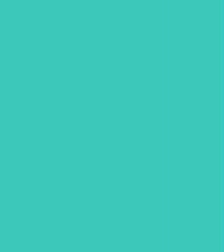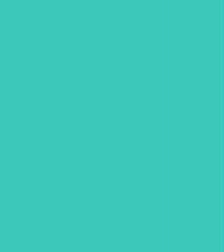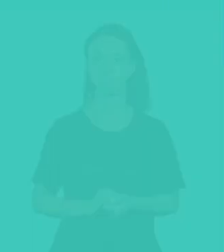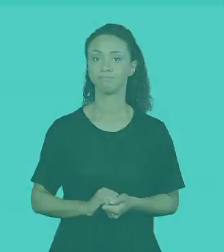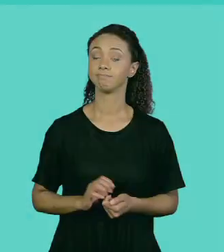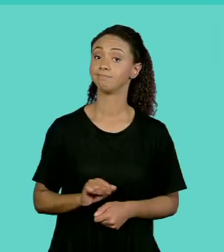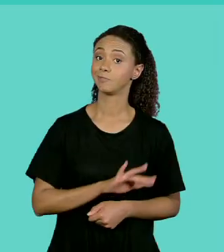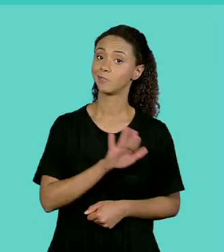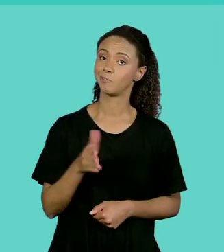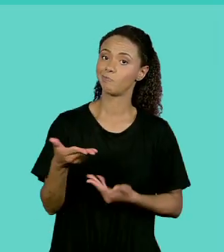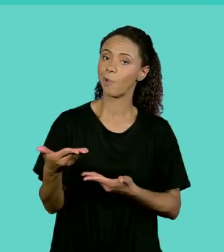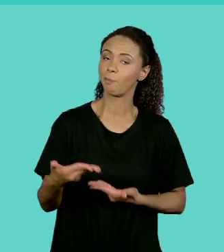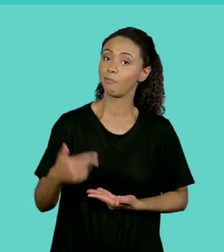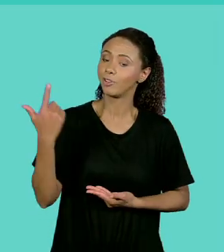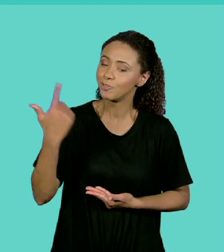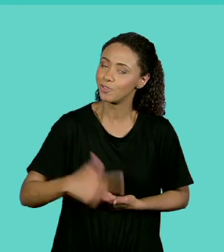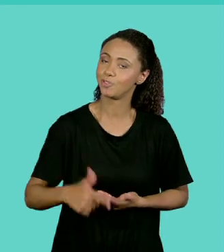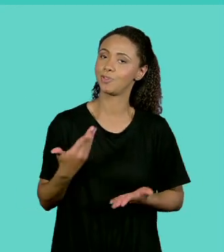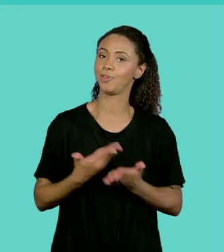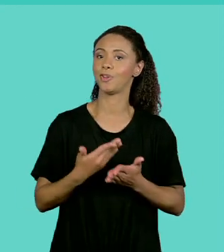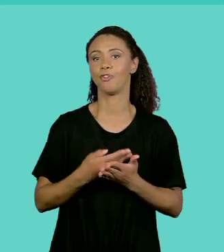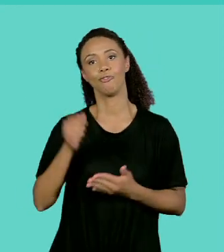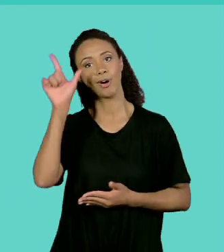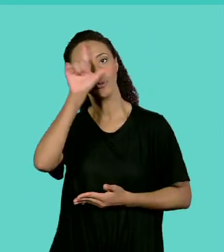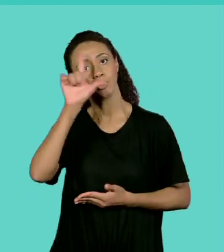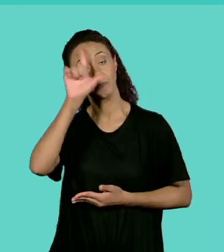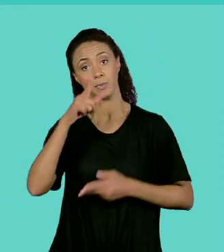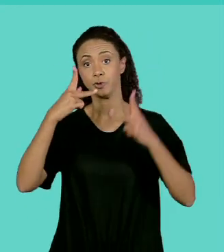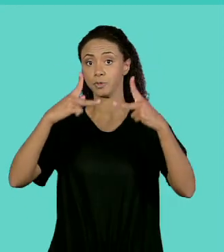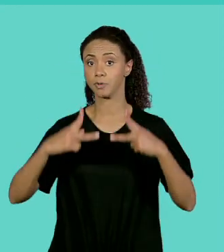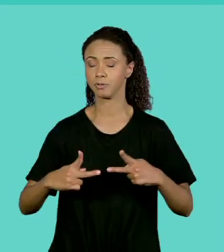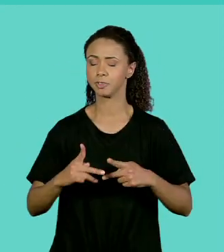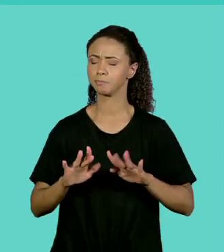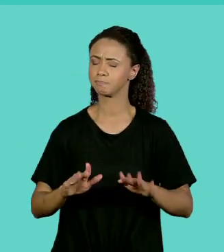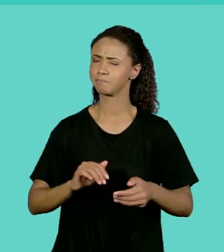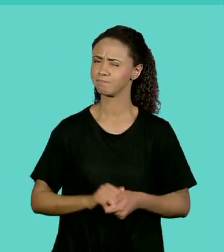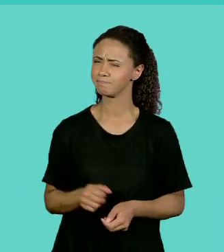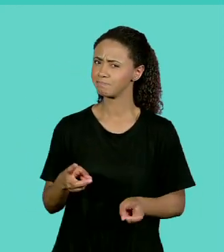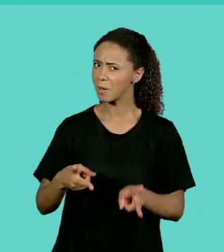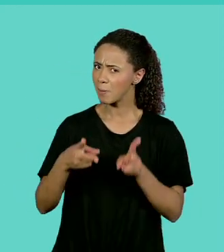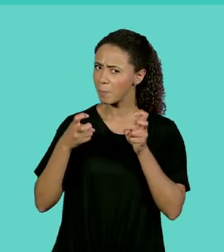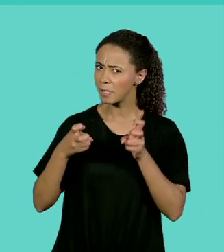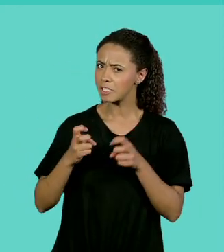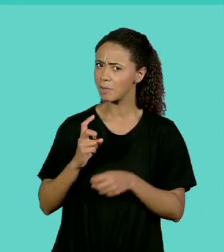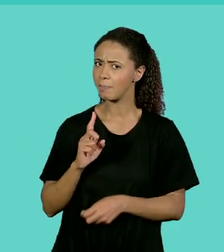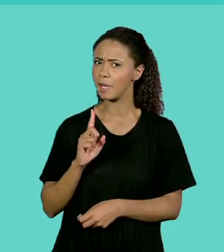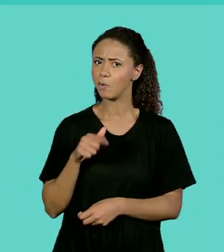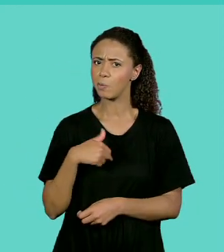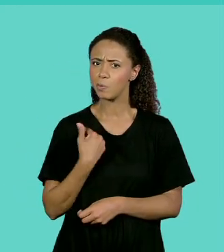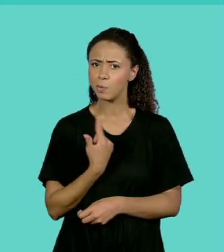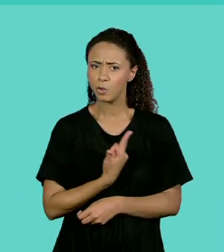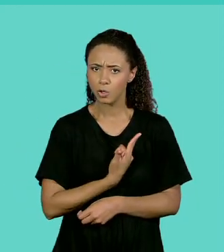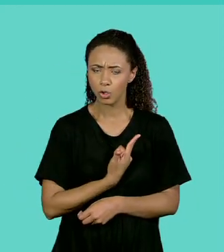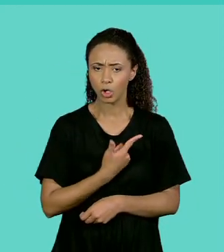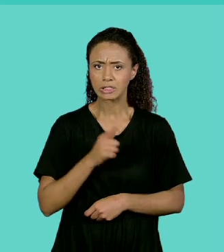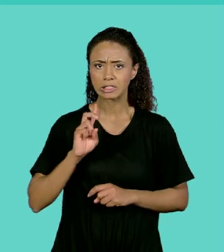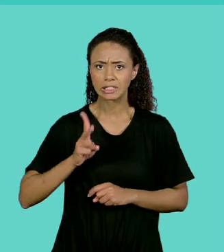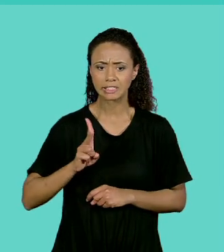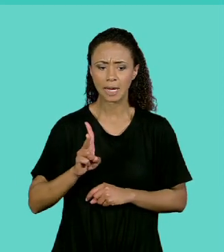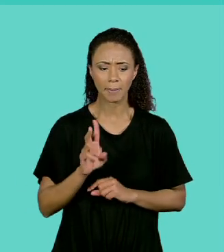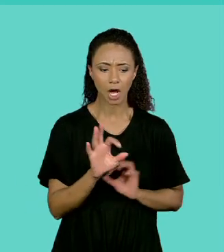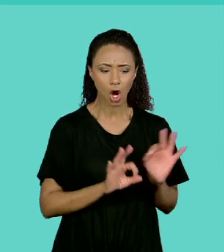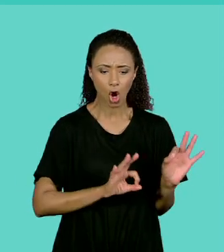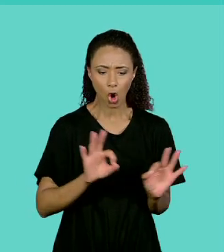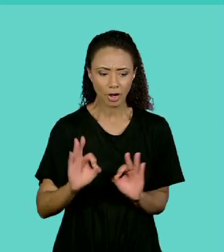Olá, bem-vindos a mais uma aula de Lógica de Programação. Você já reparou que tudo que nós separamos em compartimentos fica mais